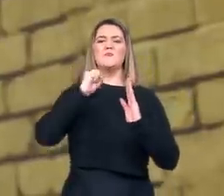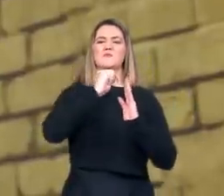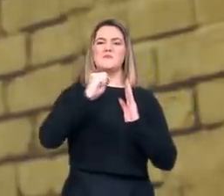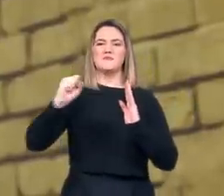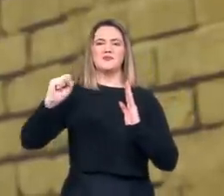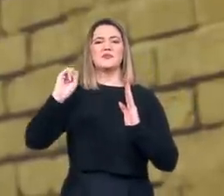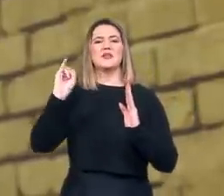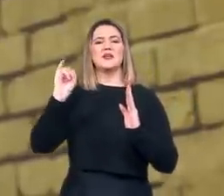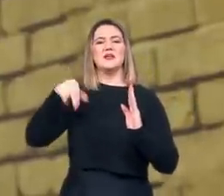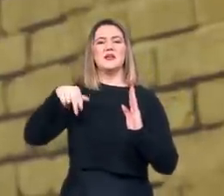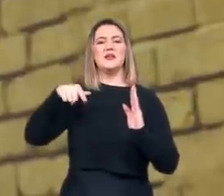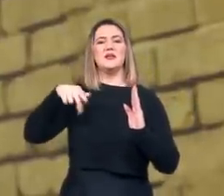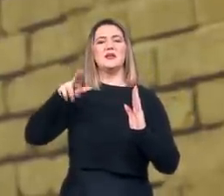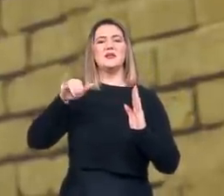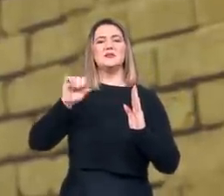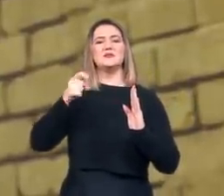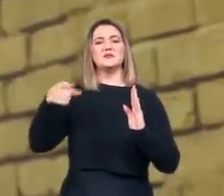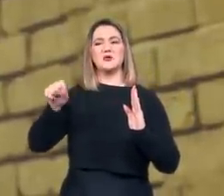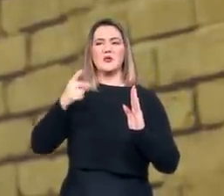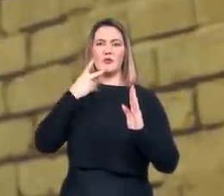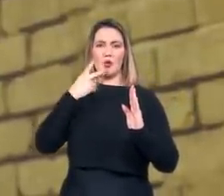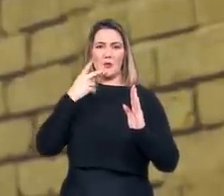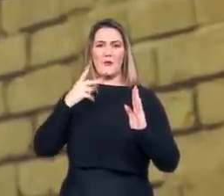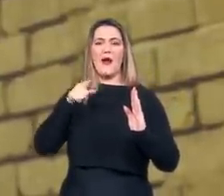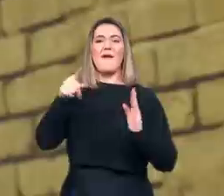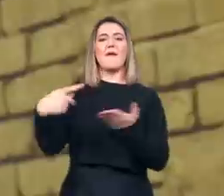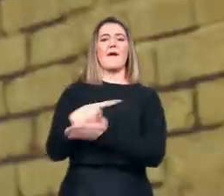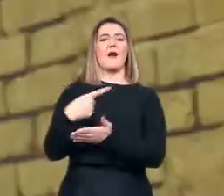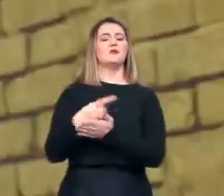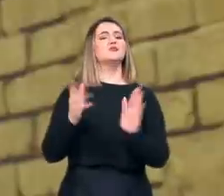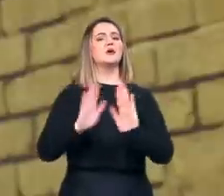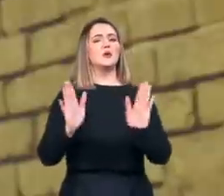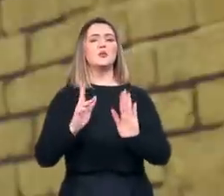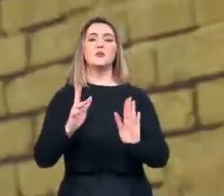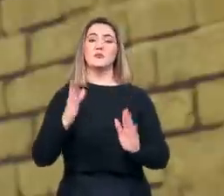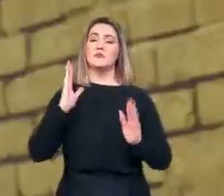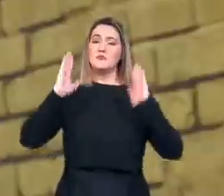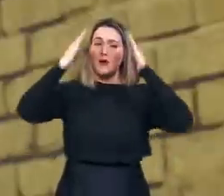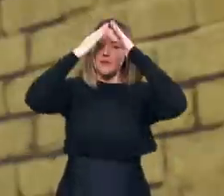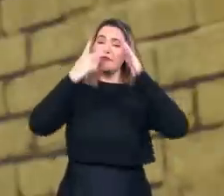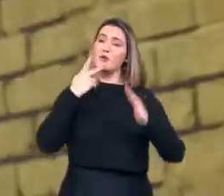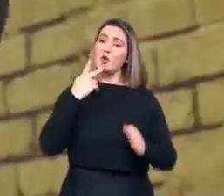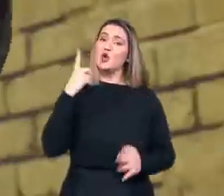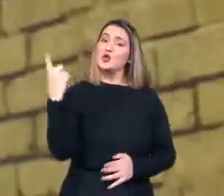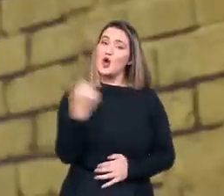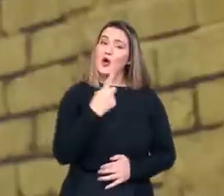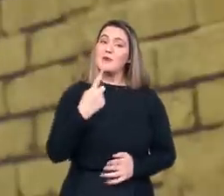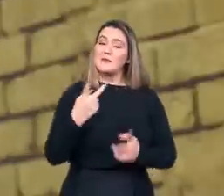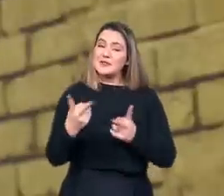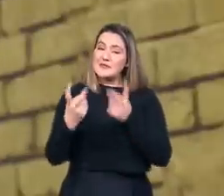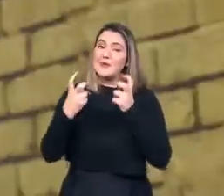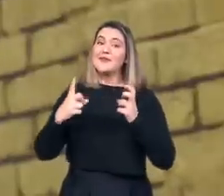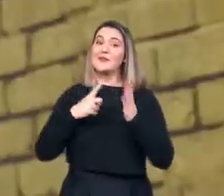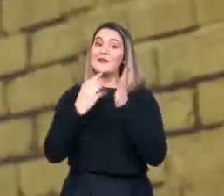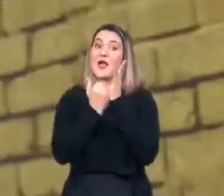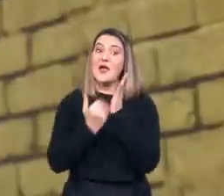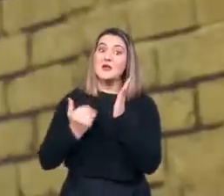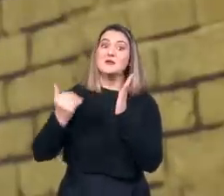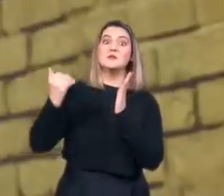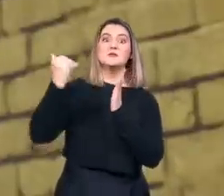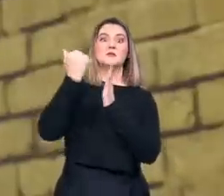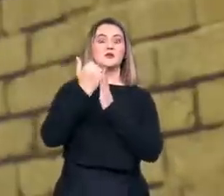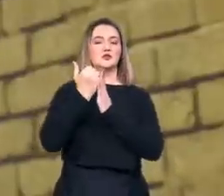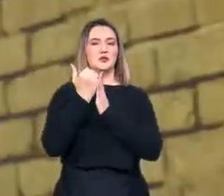exageros ocorridos no processo da Inquisição. Agora, o que seria, afinal de contas, a